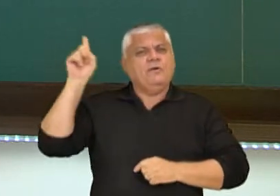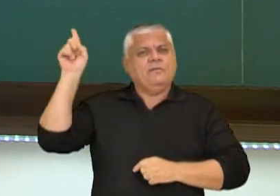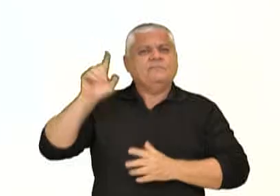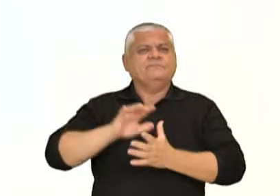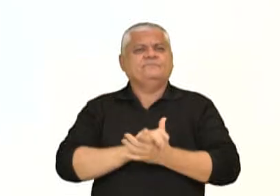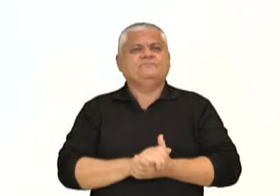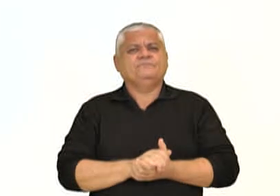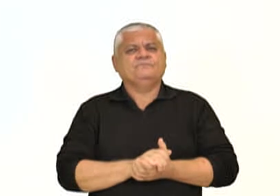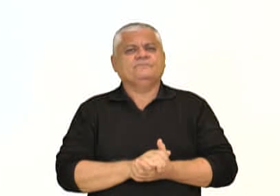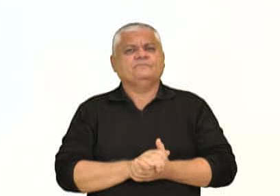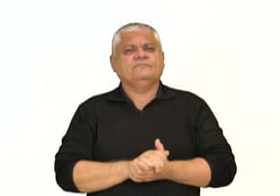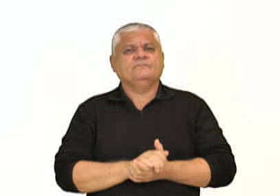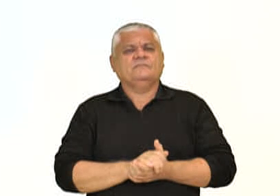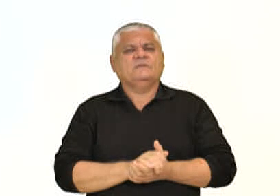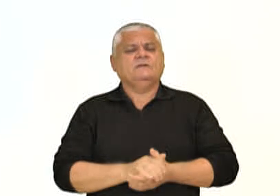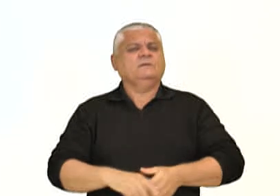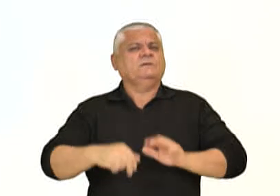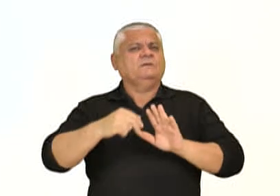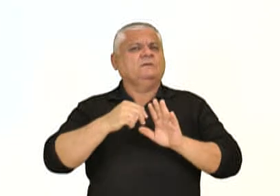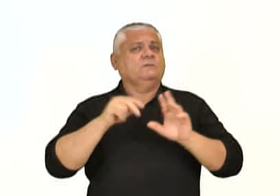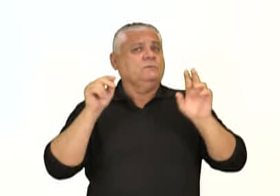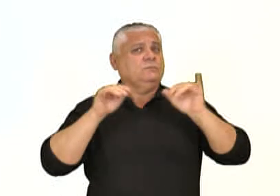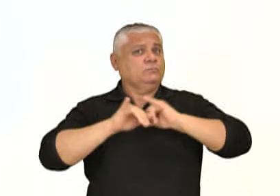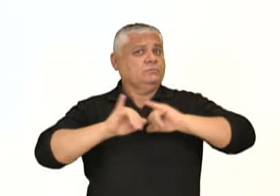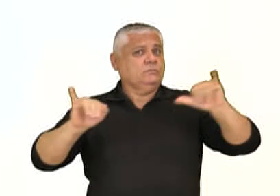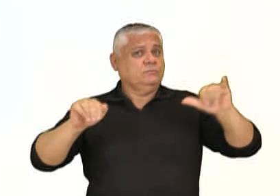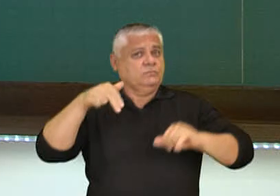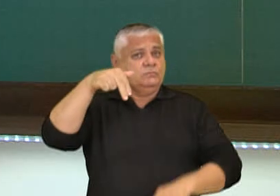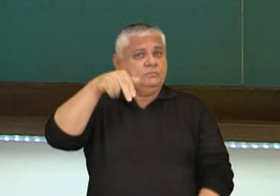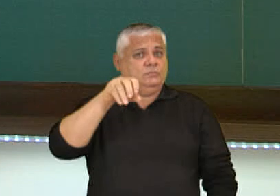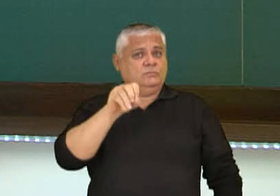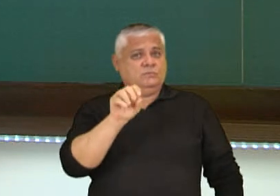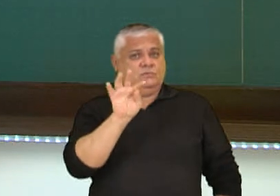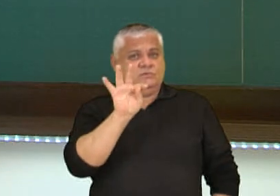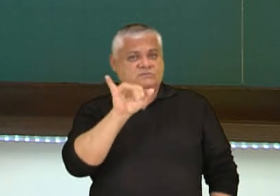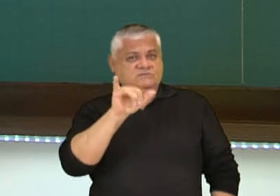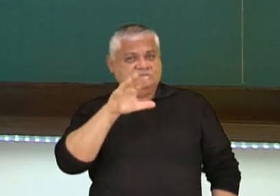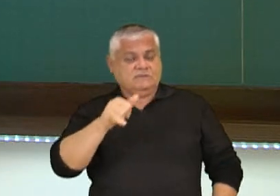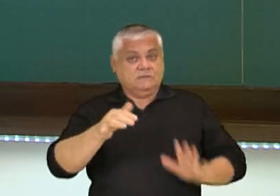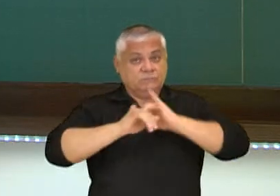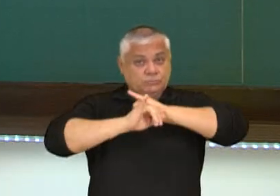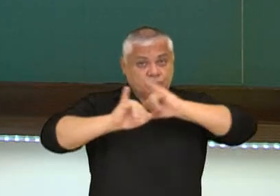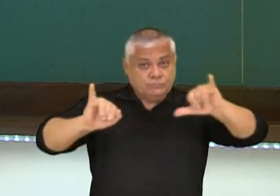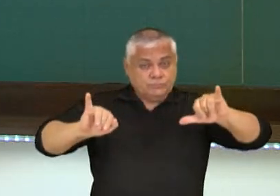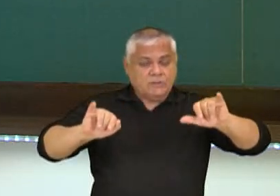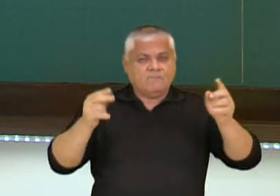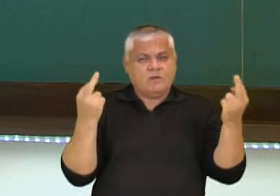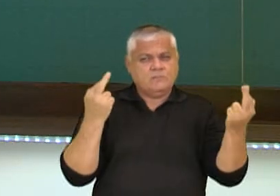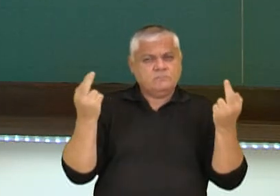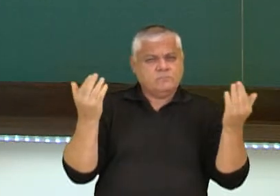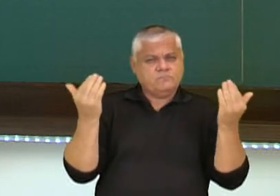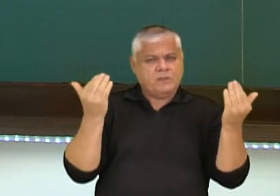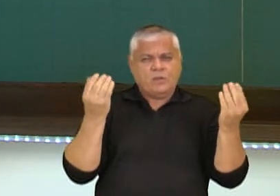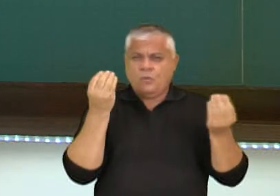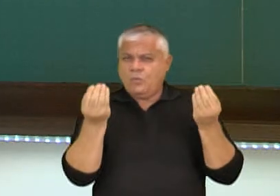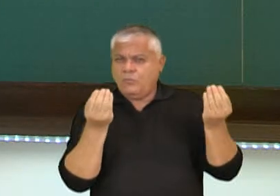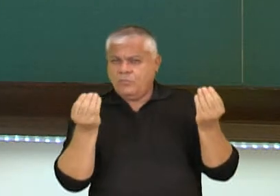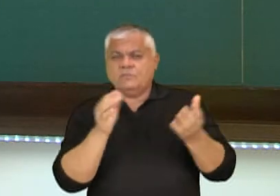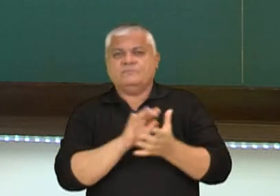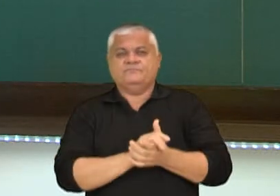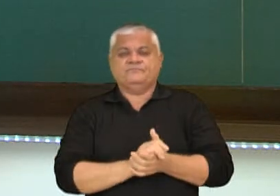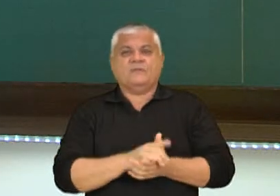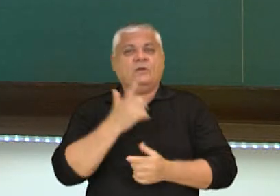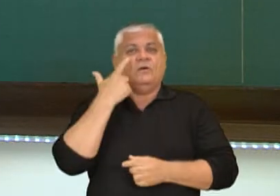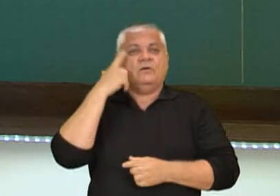Observem, aqui agora uma notícia. E a gente já vai fazer uma relação com a reportagem. Vejam só essa